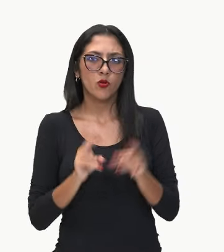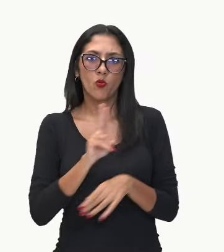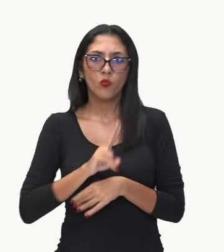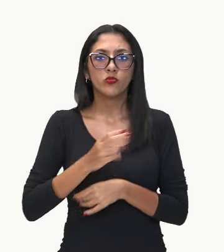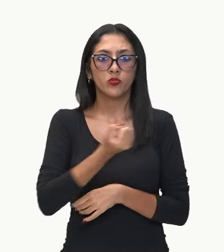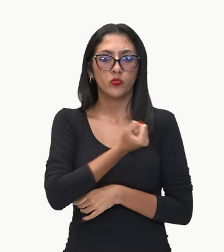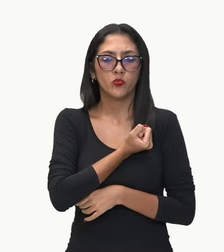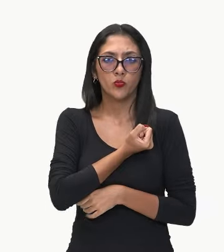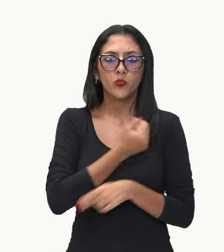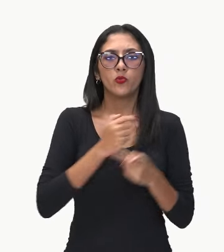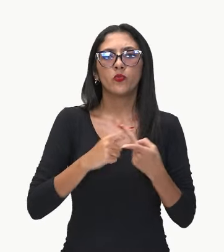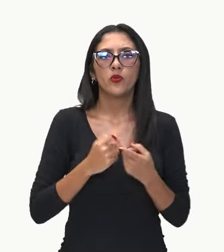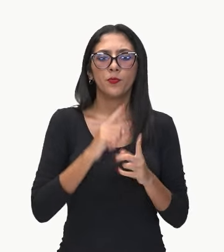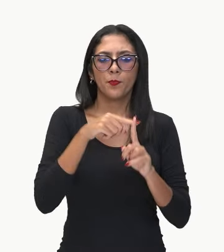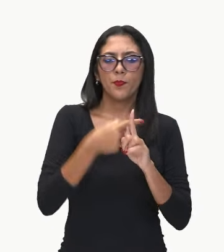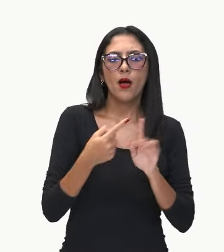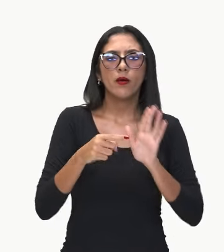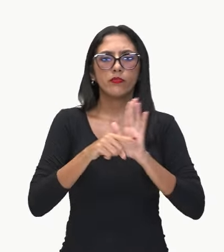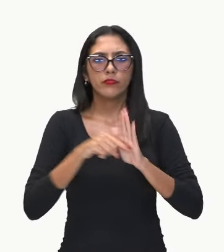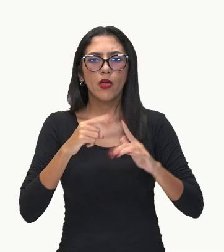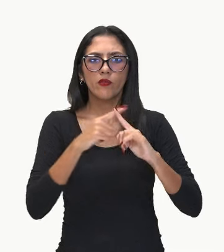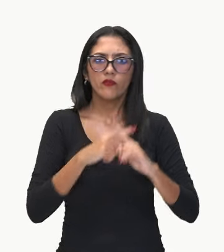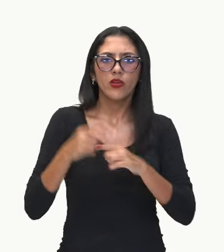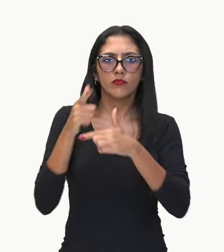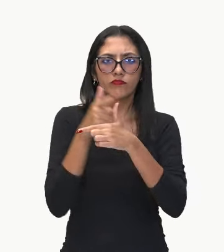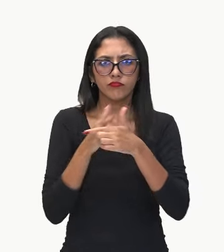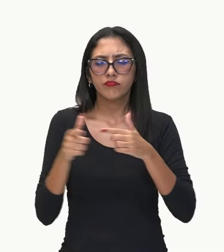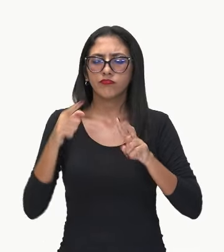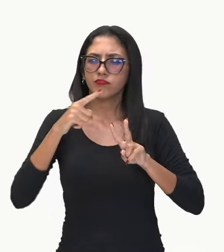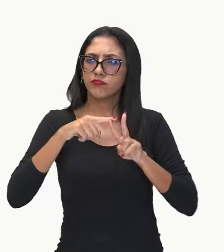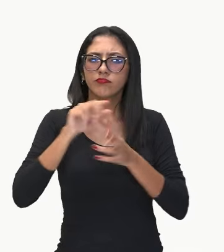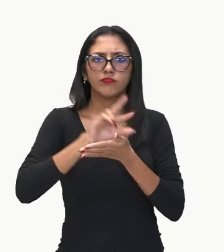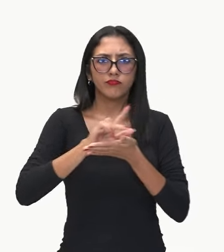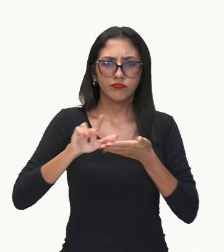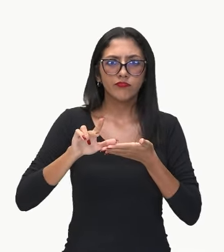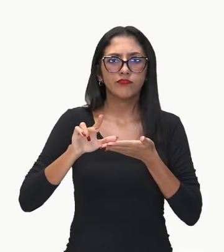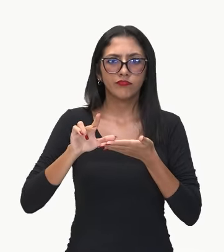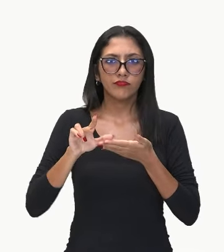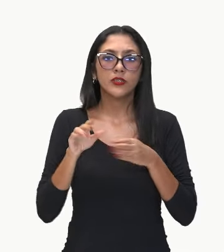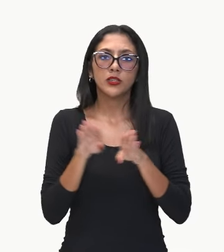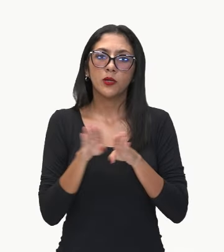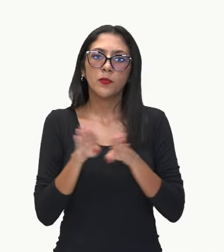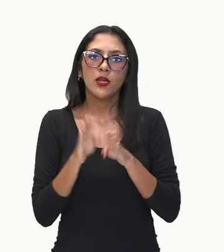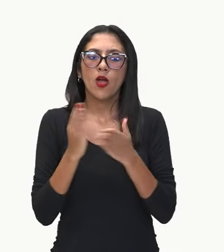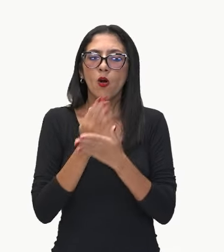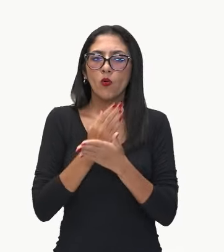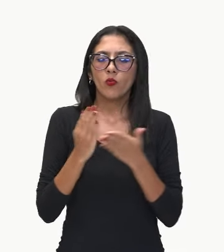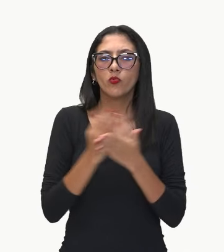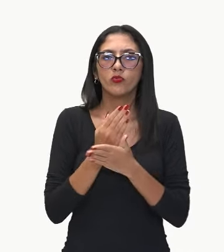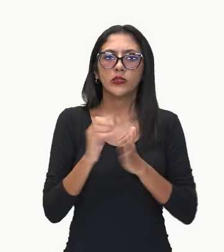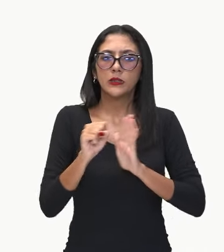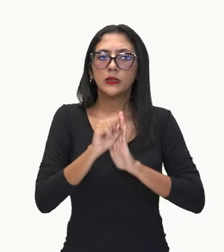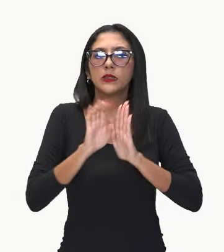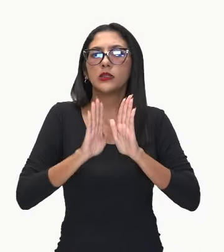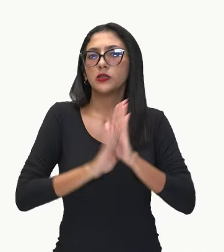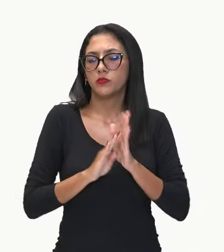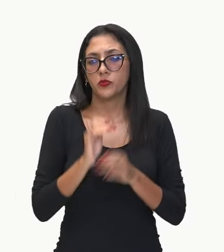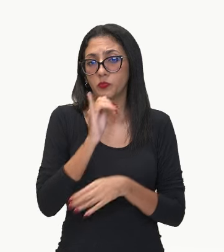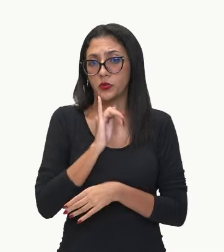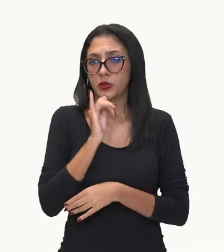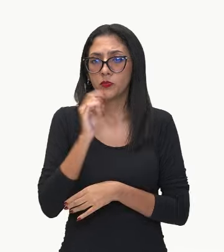números, operações e muitas vezes os sinais de associação conhecidos como